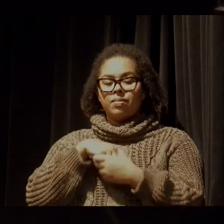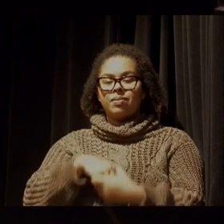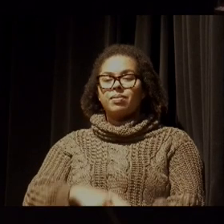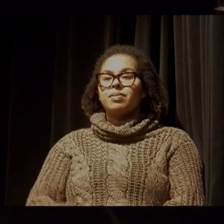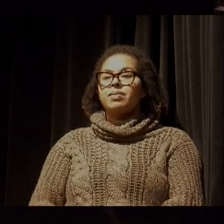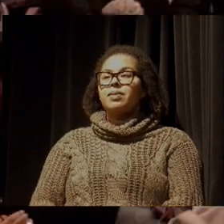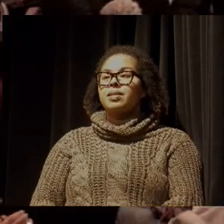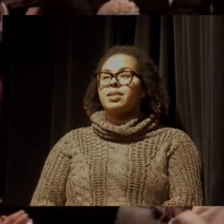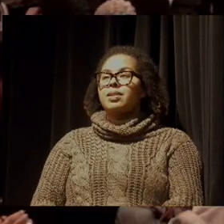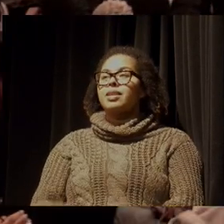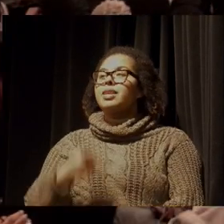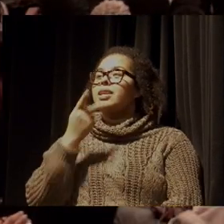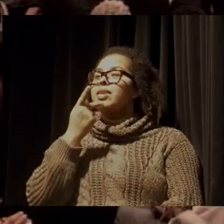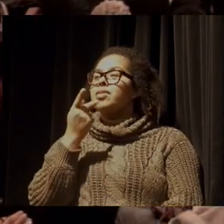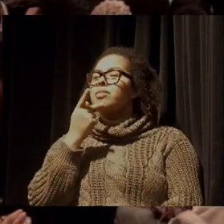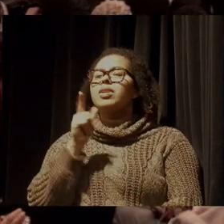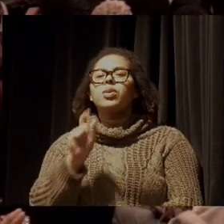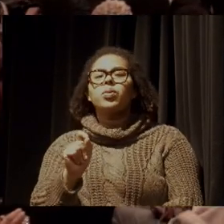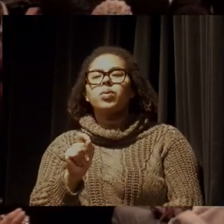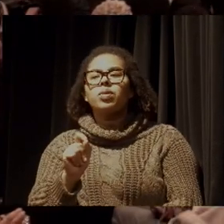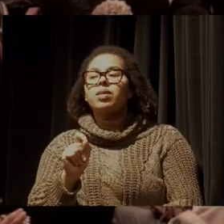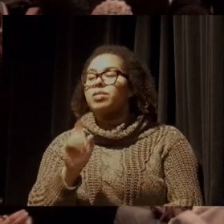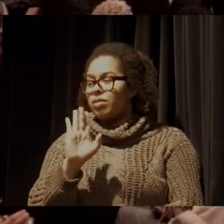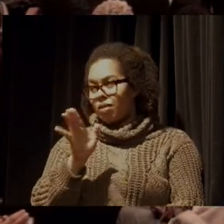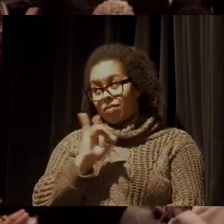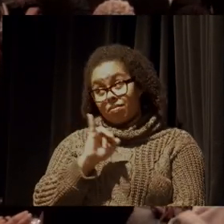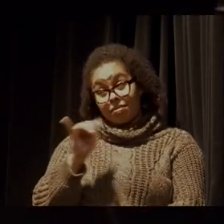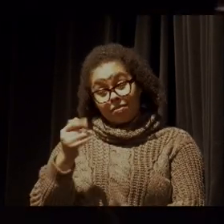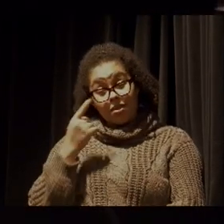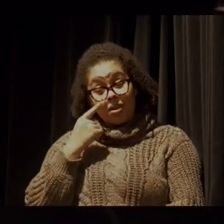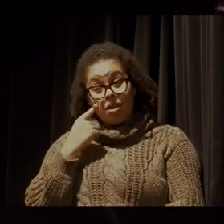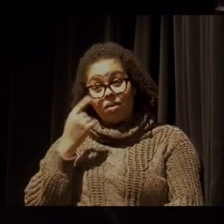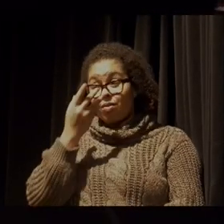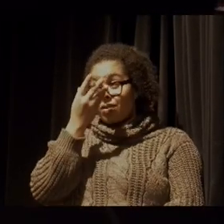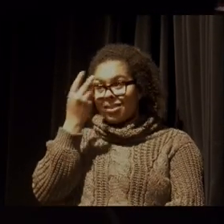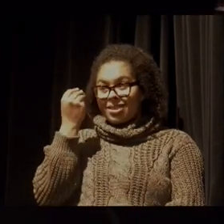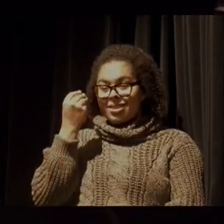Olha, o que eu falei para vocês? Então,